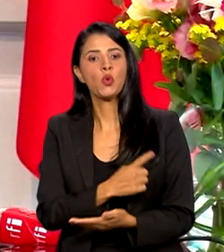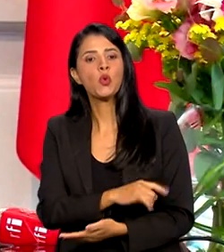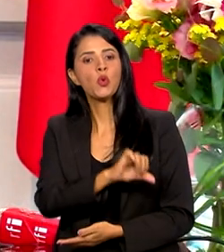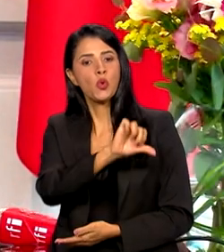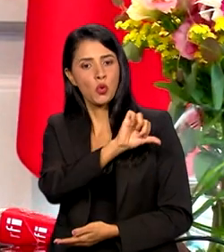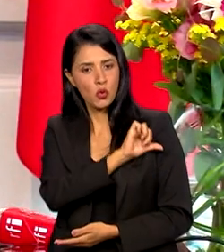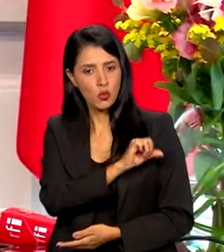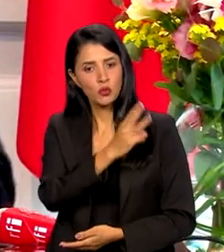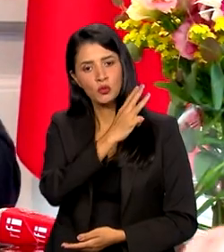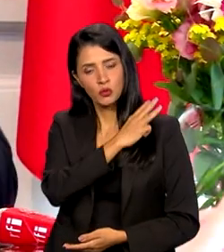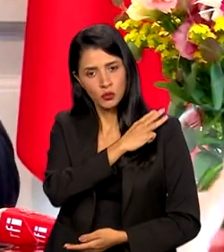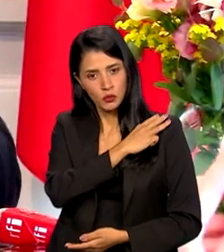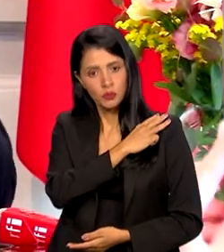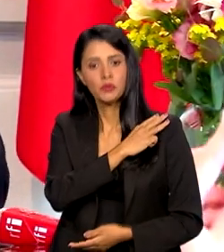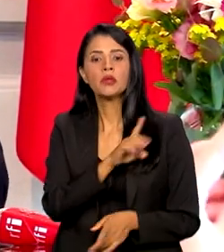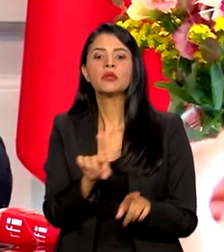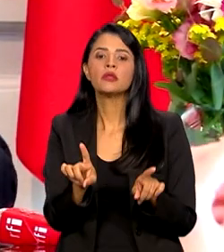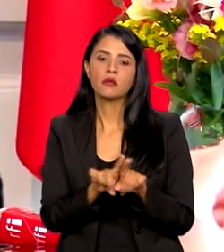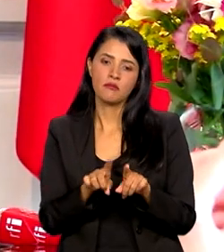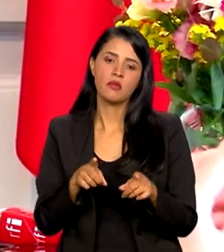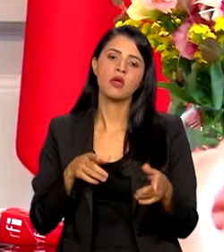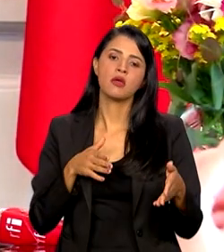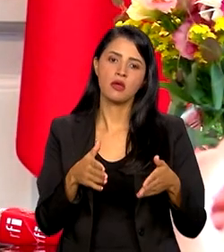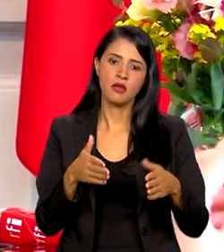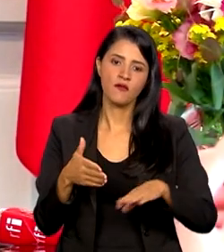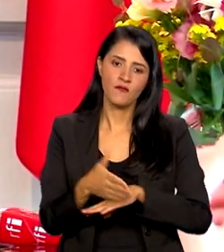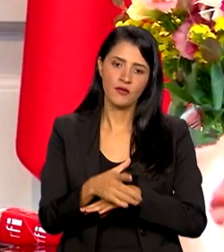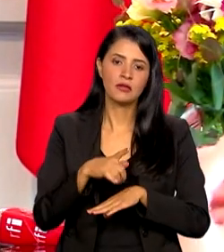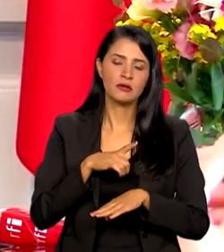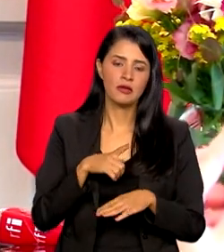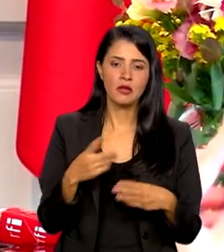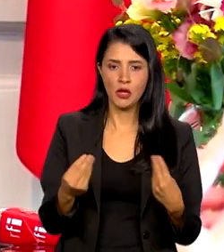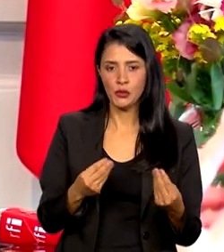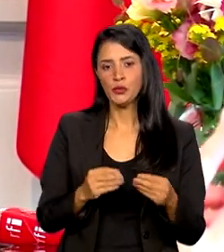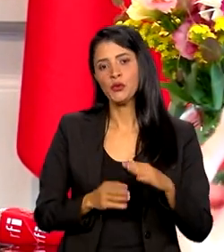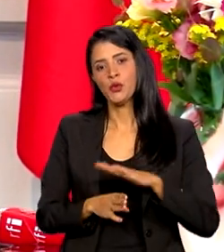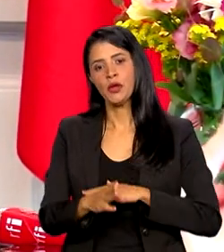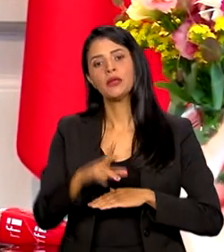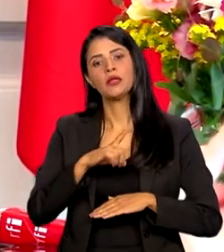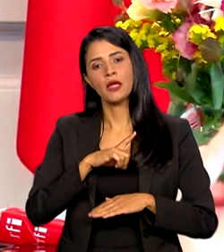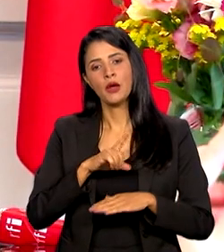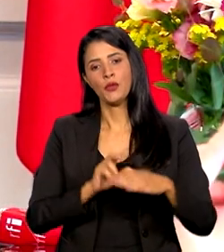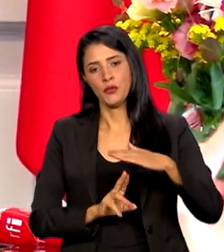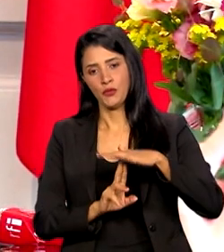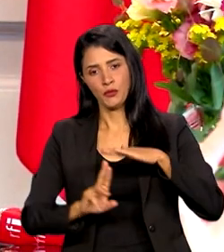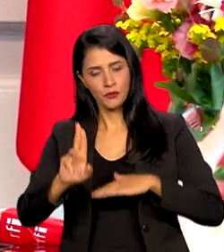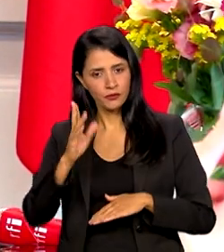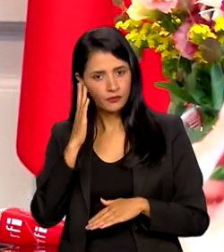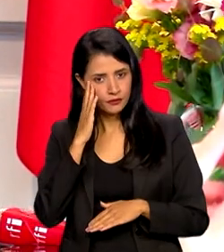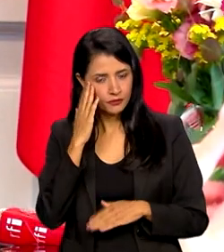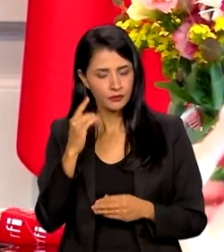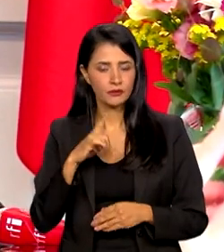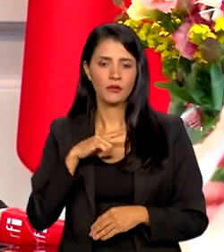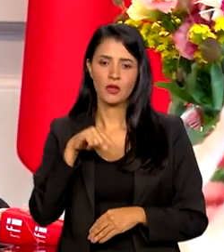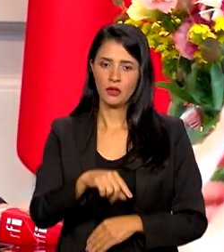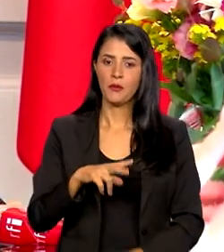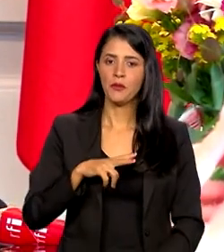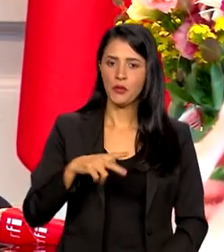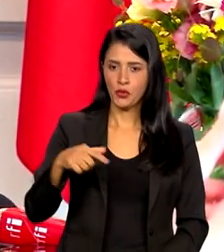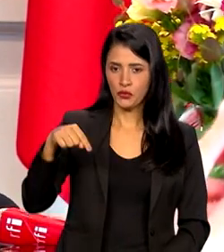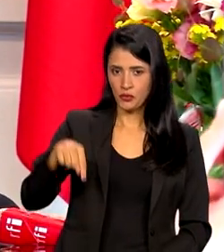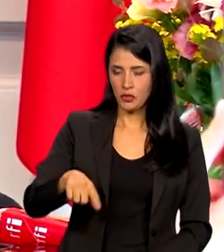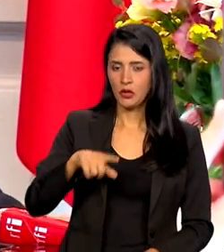o ensino médio, como também o acesso, facilitará o acesso às universidades. Vocês terem uma ideia, nós temos aqui em Portugal